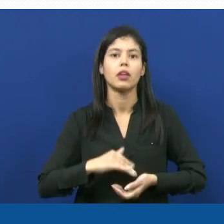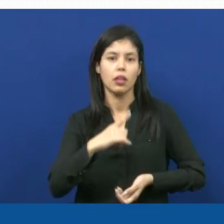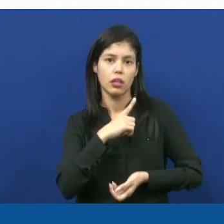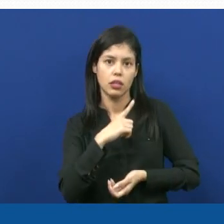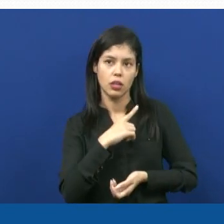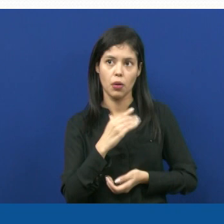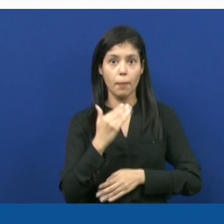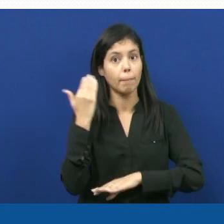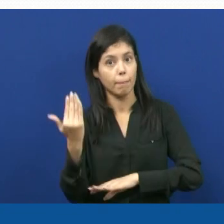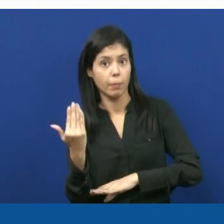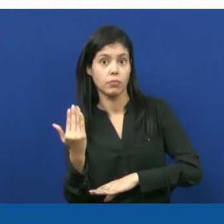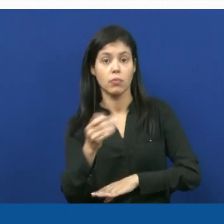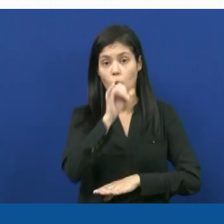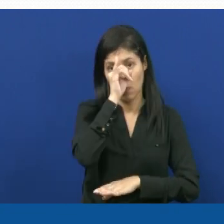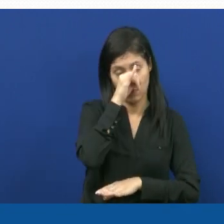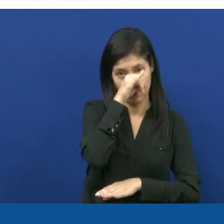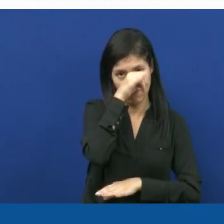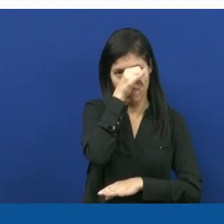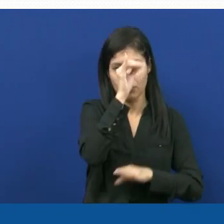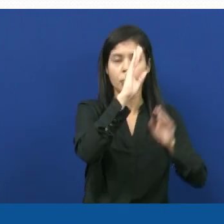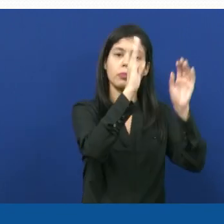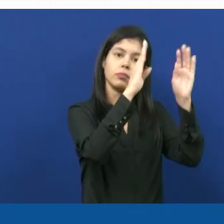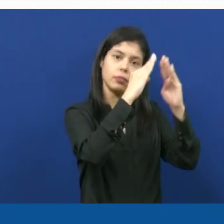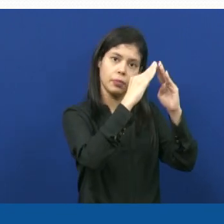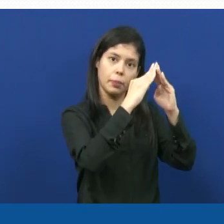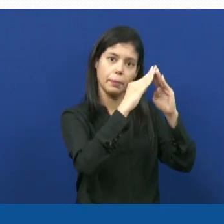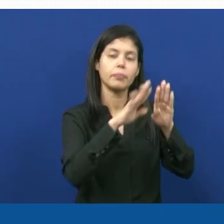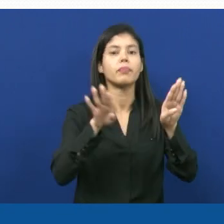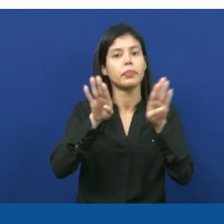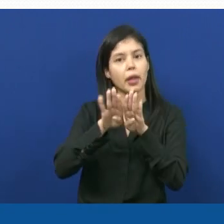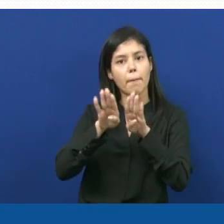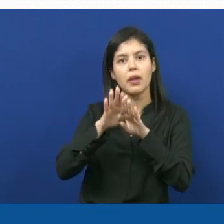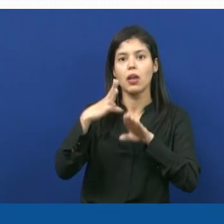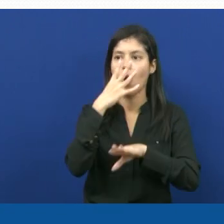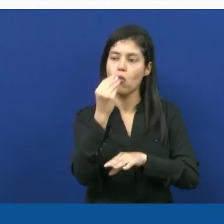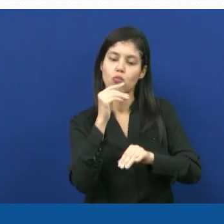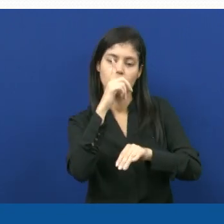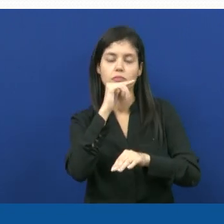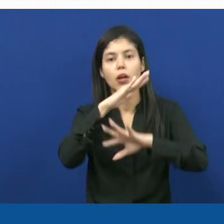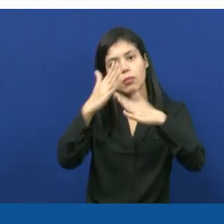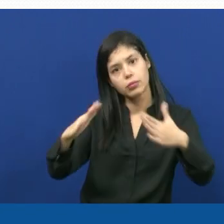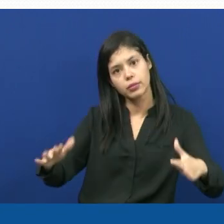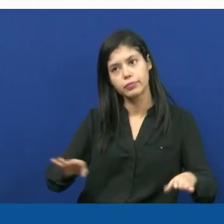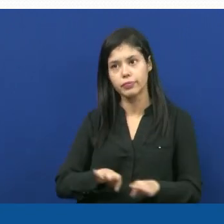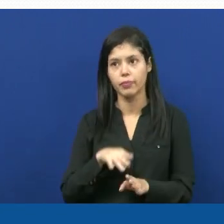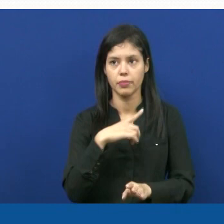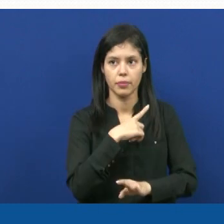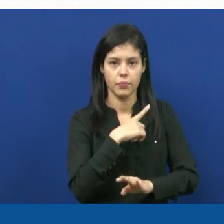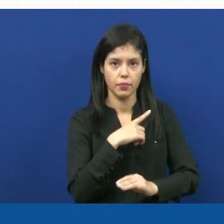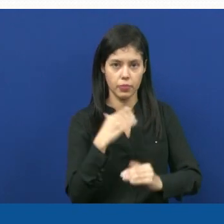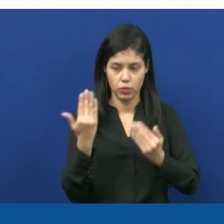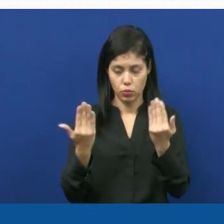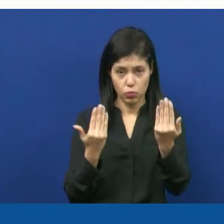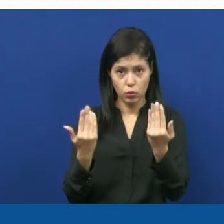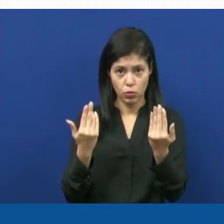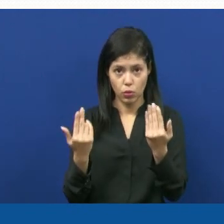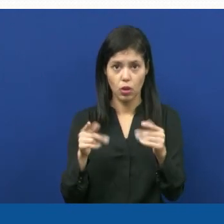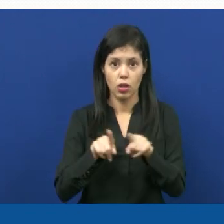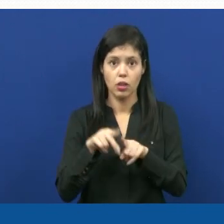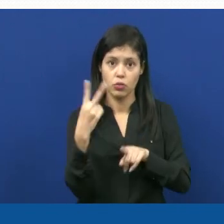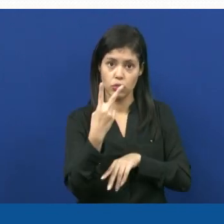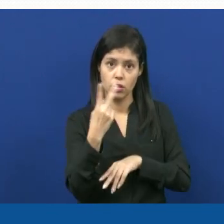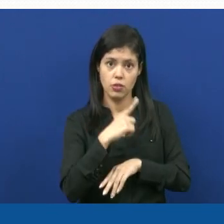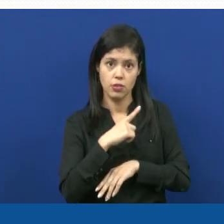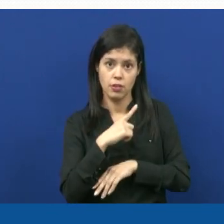gente tem de um lado o porco doméstico e de outro a gente tem o lobo marinho, ou seja, eles têm hábitos que